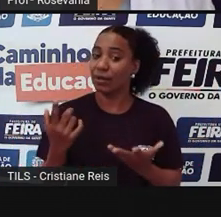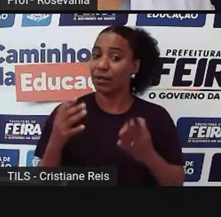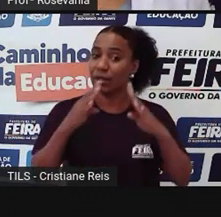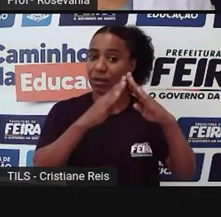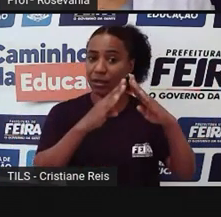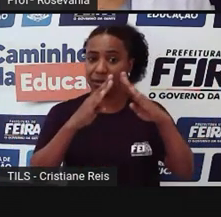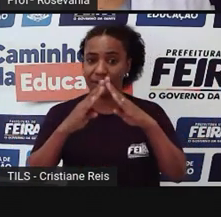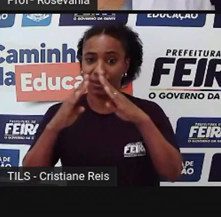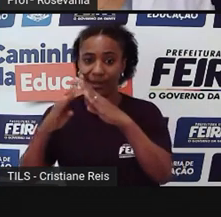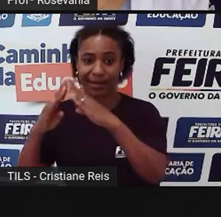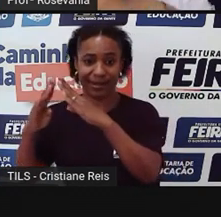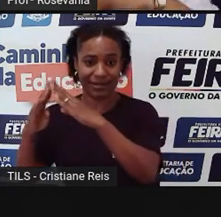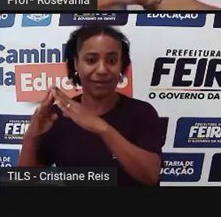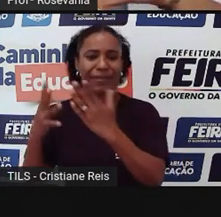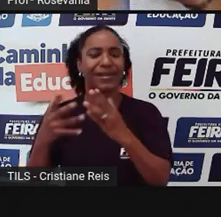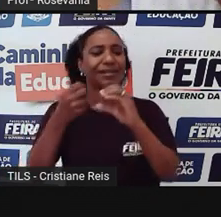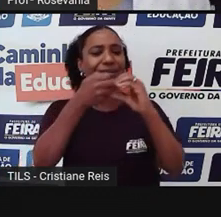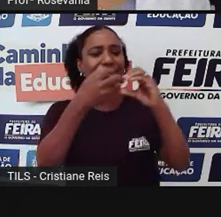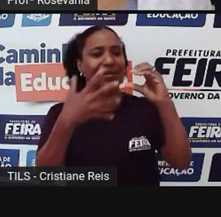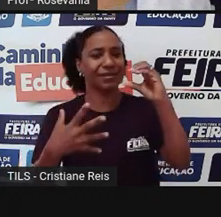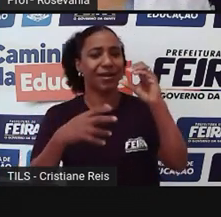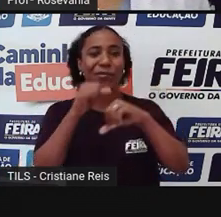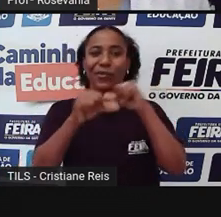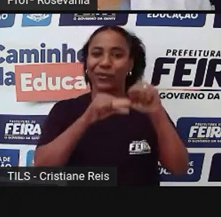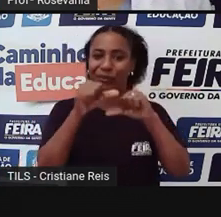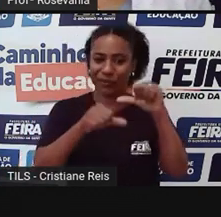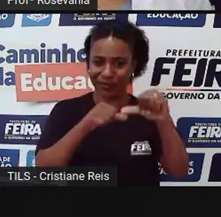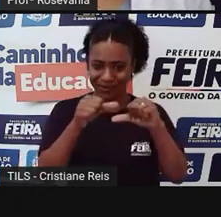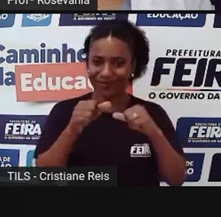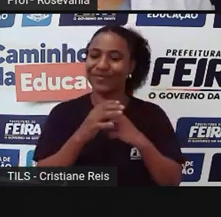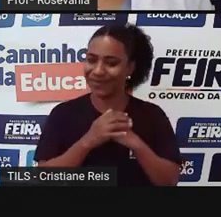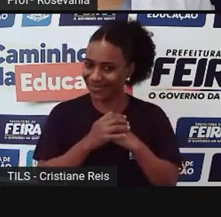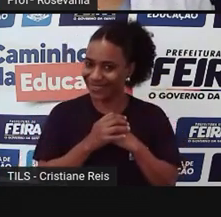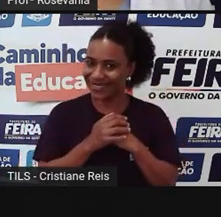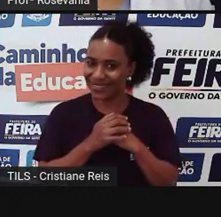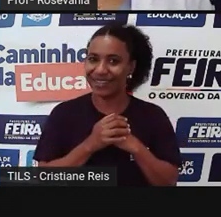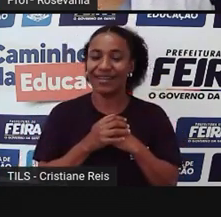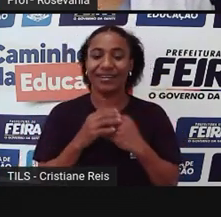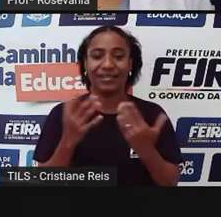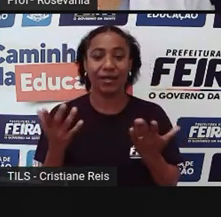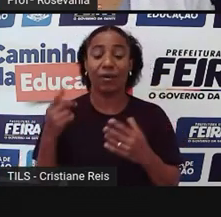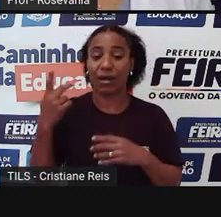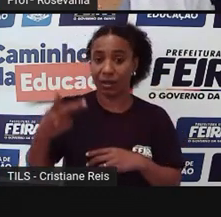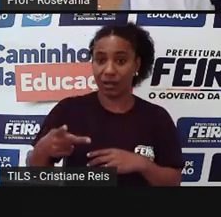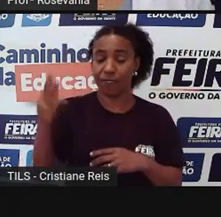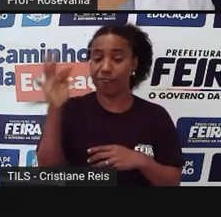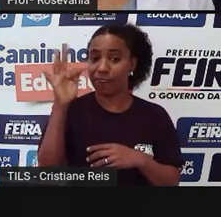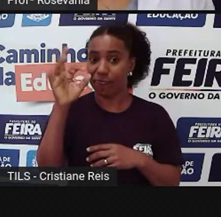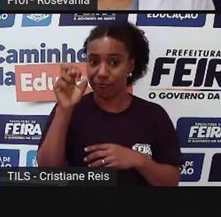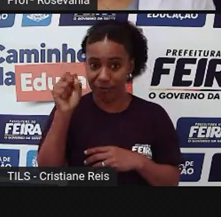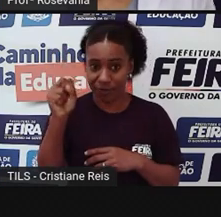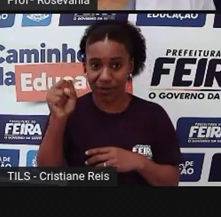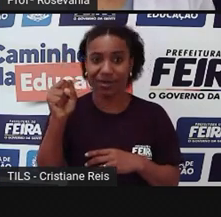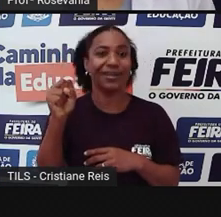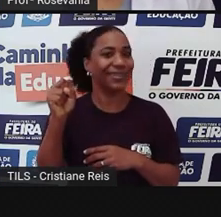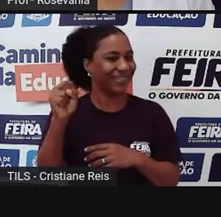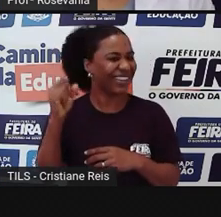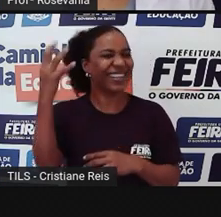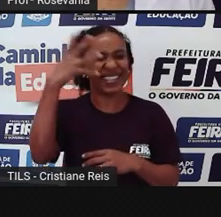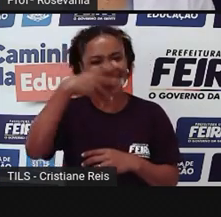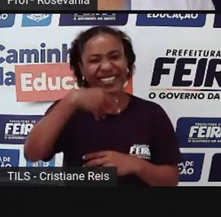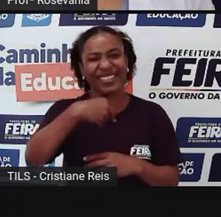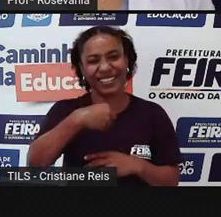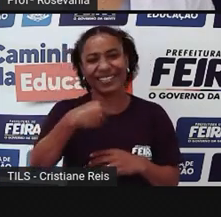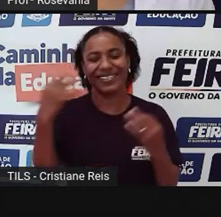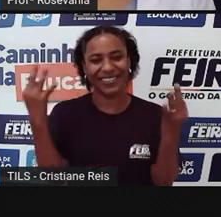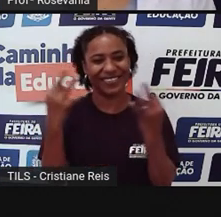característica de viver em casas. Então, só dando essa pincelada assim, a nossa princesa do sertão está bem princesa mesmo, é bem